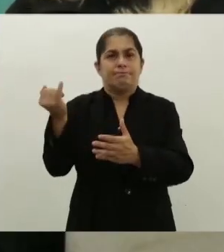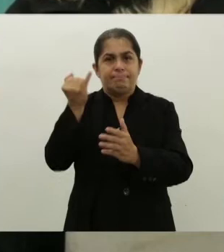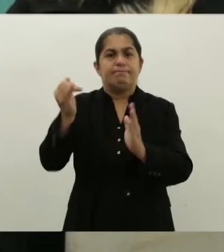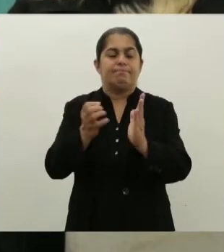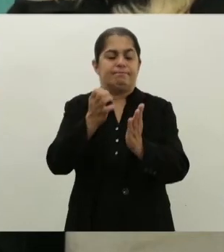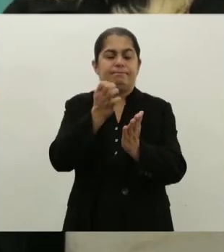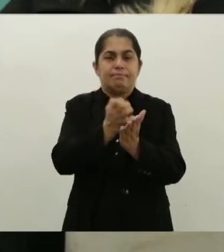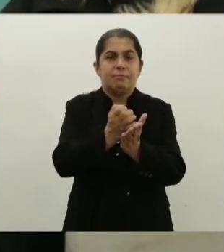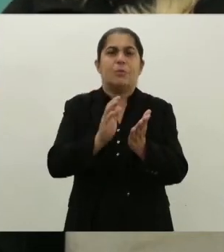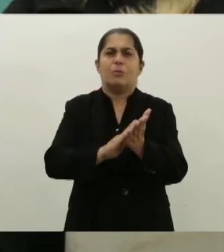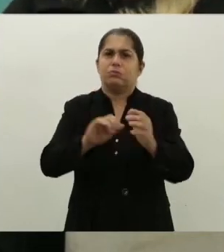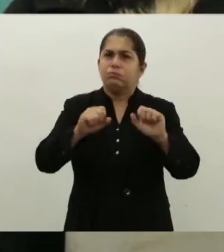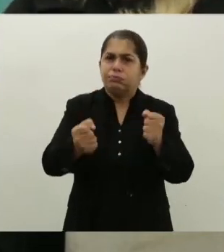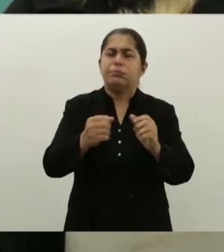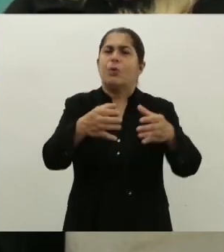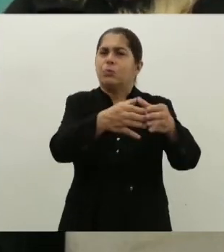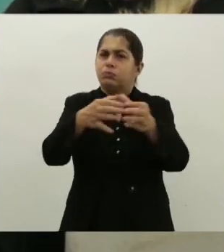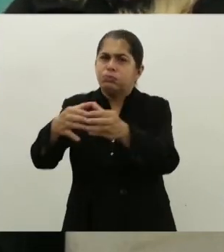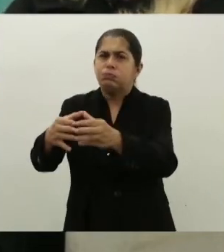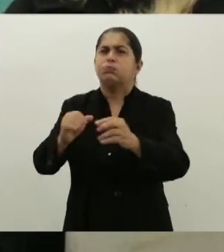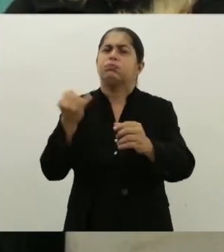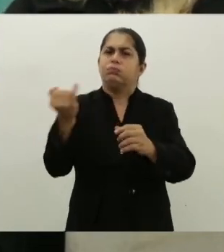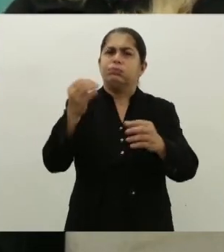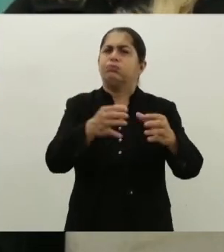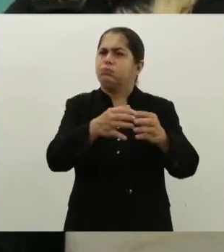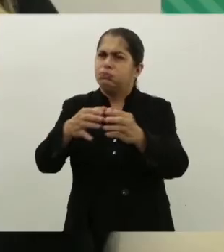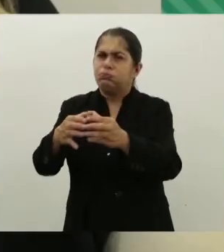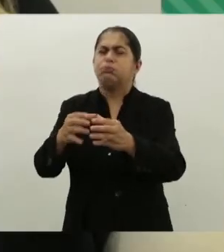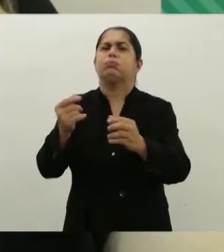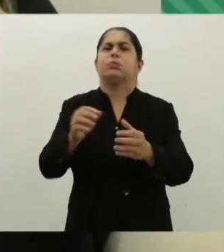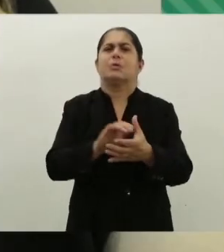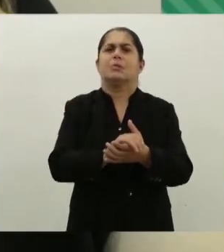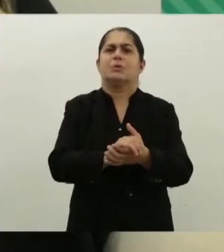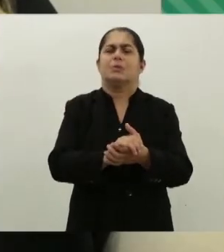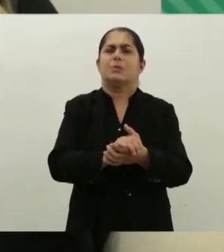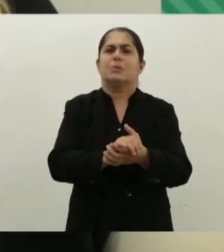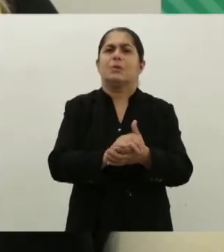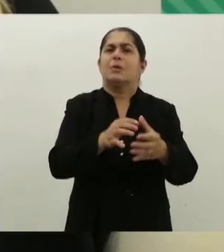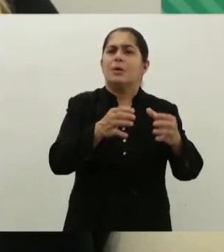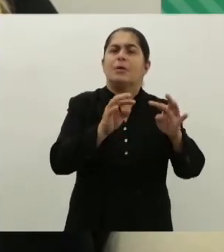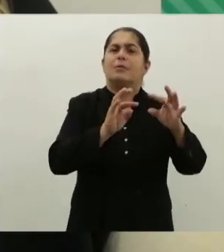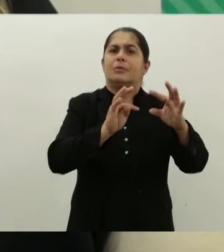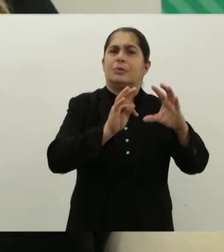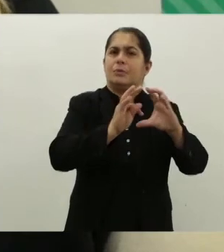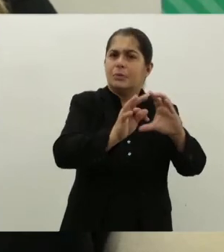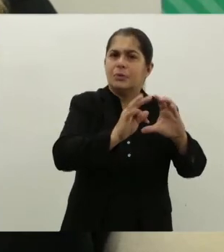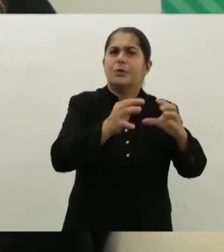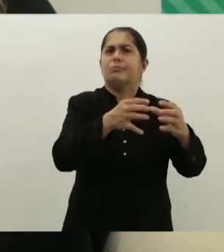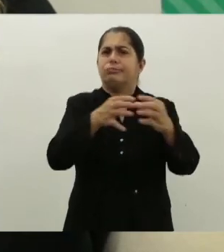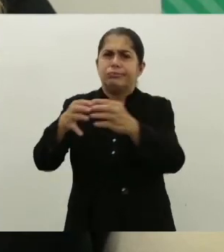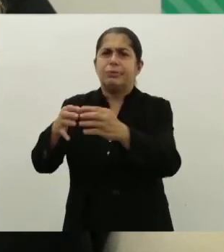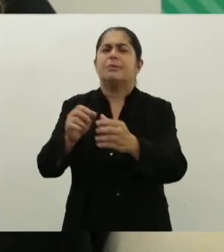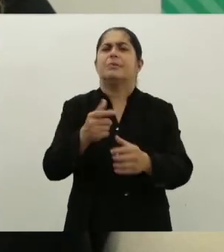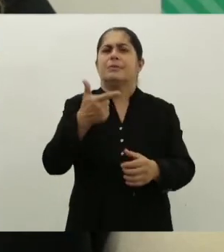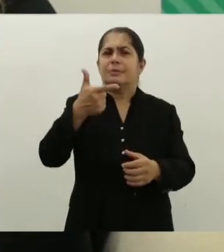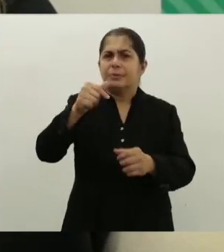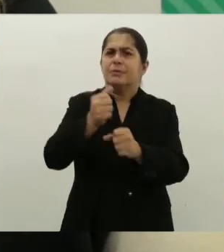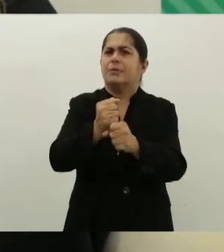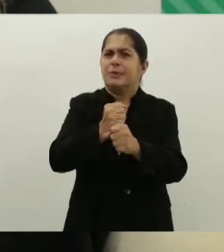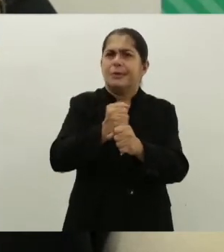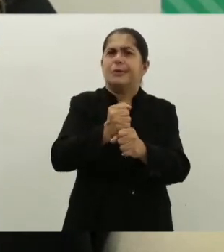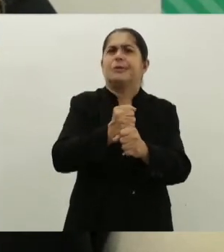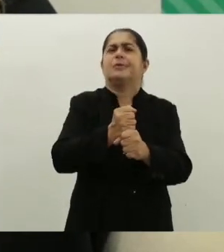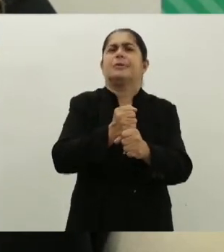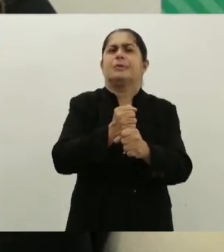efetivar é não só fortalecer os conselhos de direitos, os conselhos tutelares, que é um grande avanço nos 27 anos,